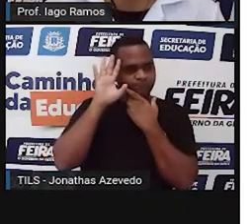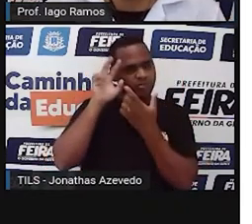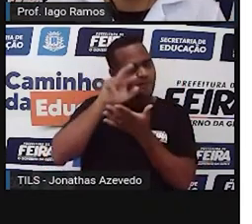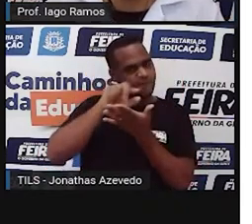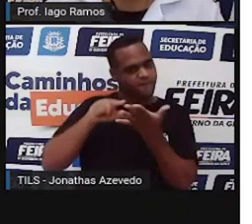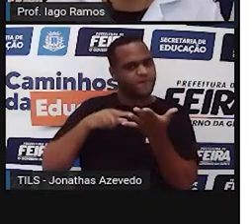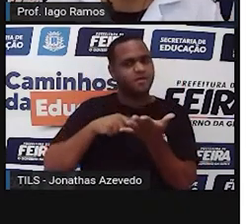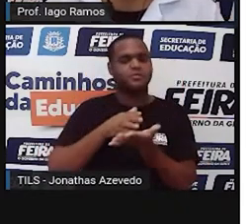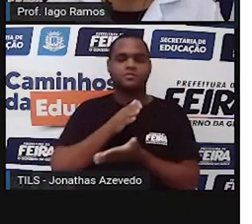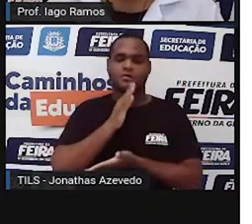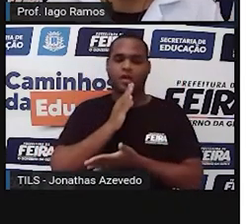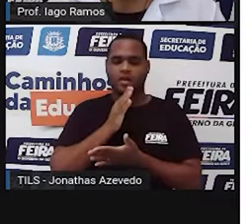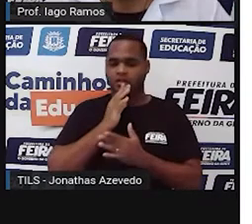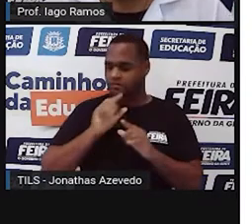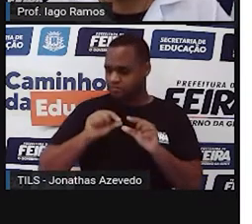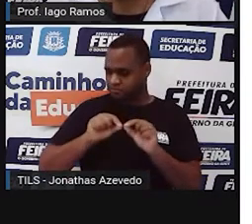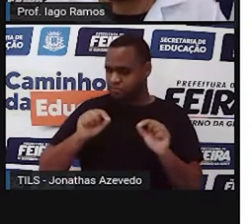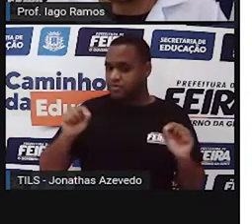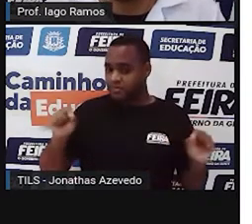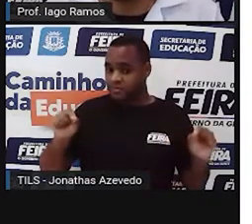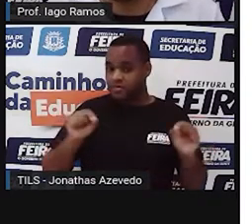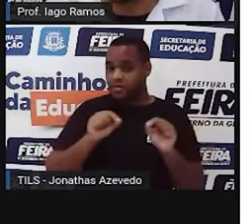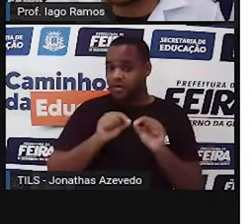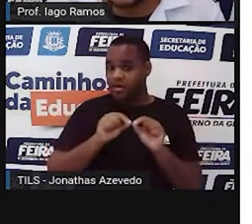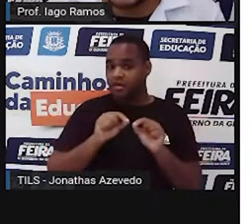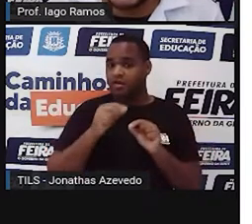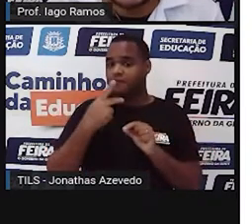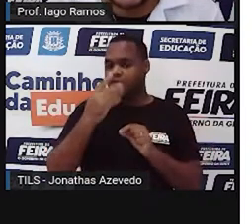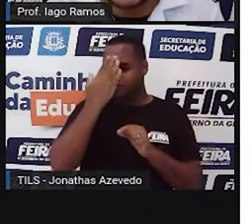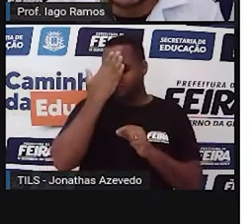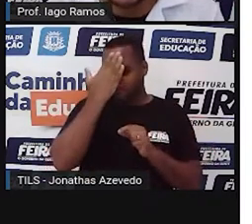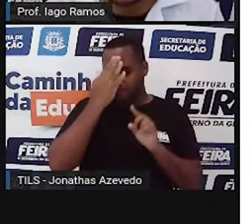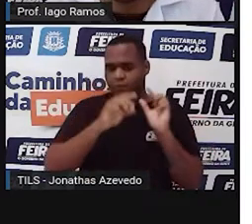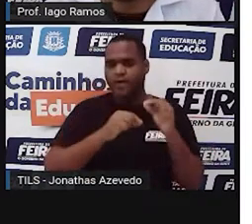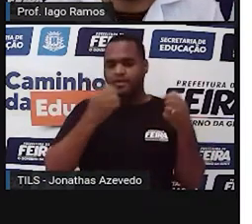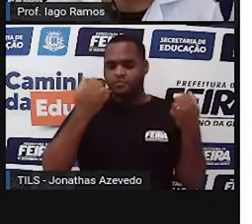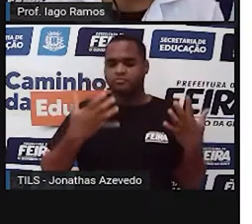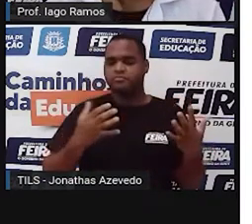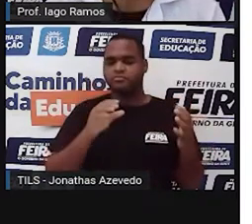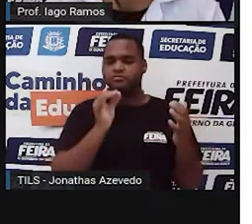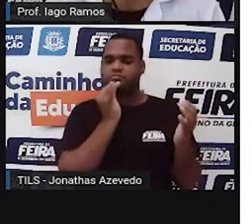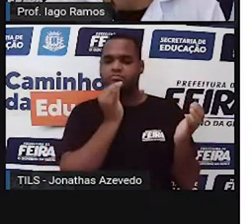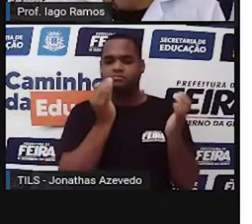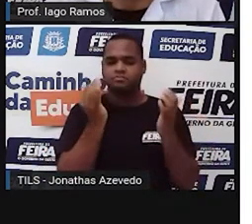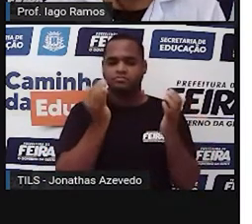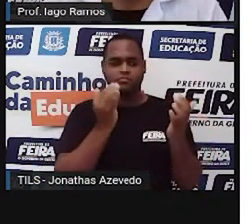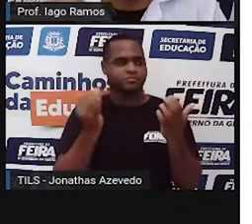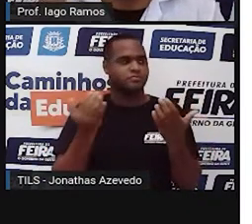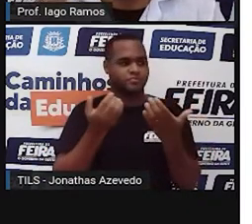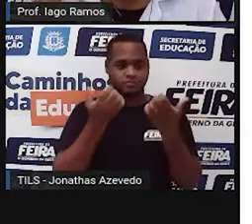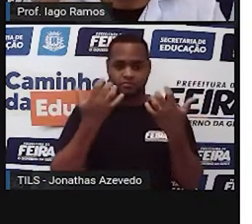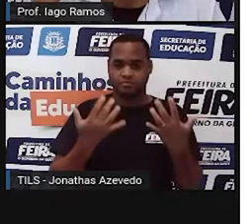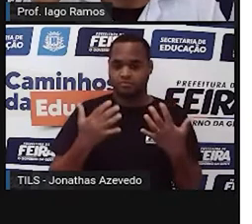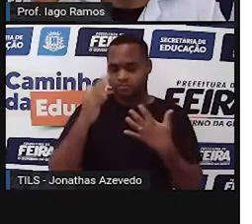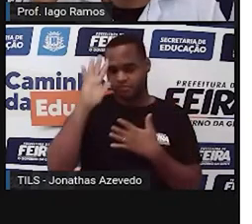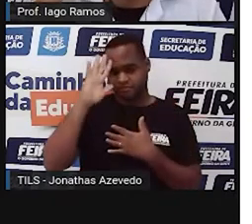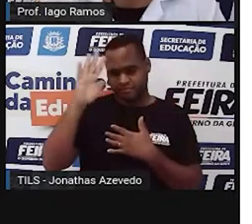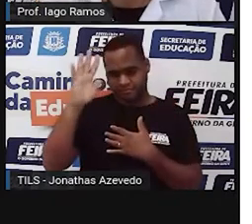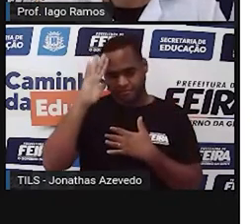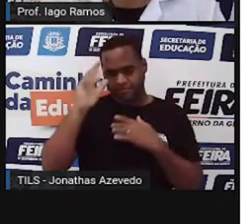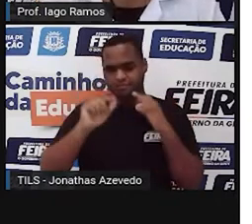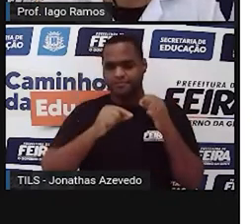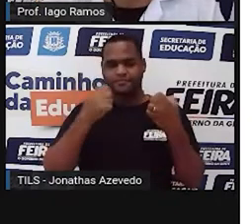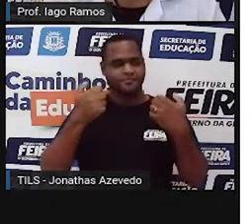você conhece sobre medidas. Então, o que é que você sabe sobre medidas? Então, para um pouquinho, pensa nisso, certo?